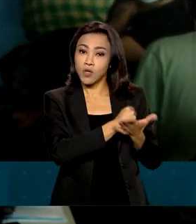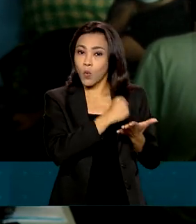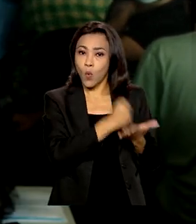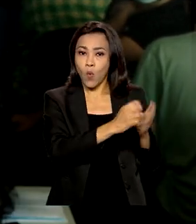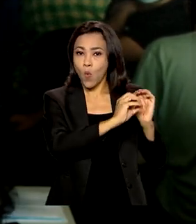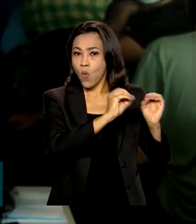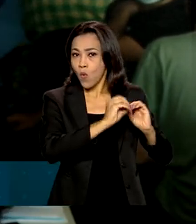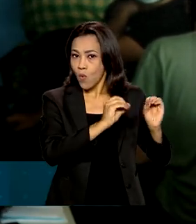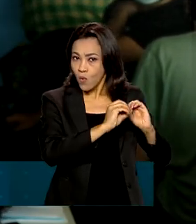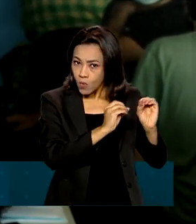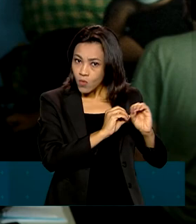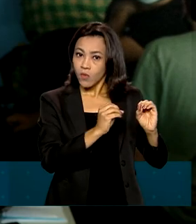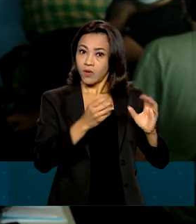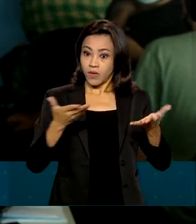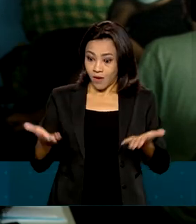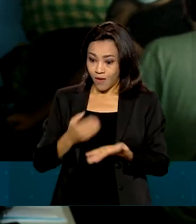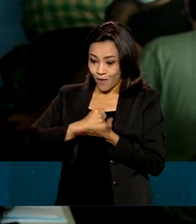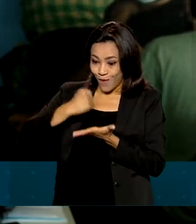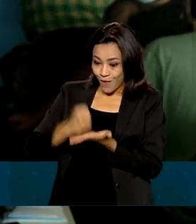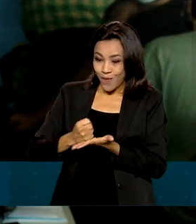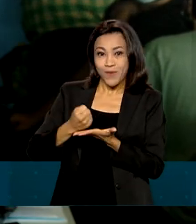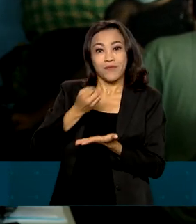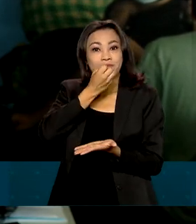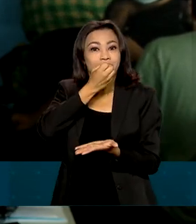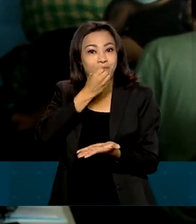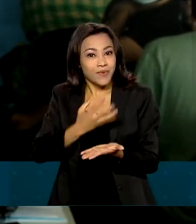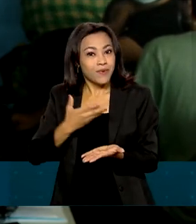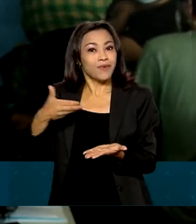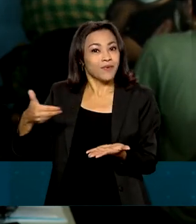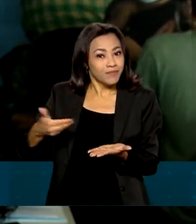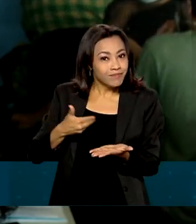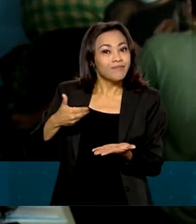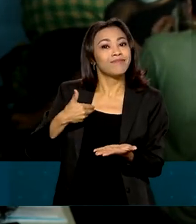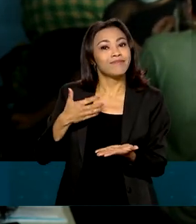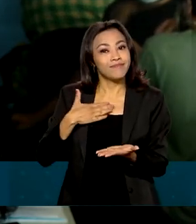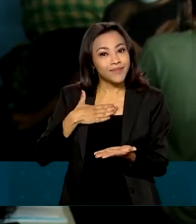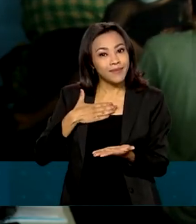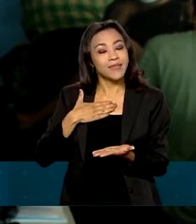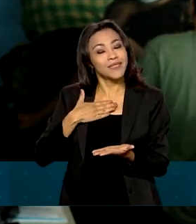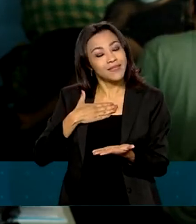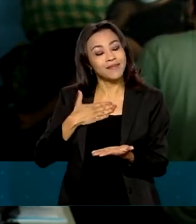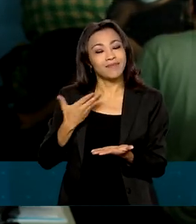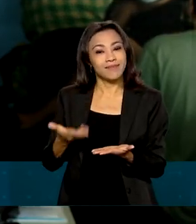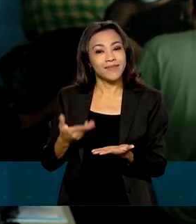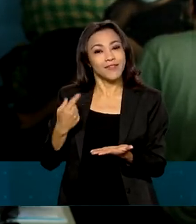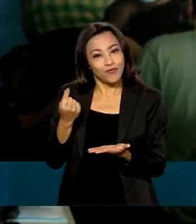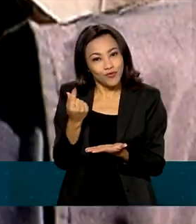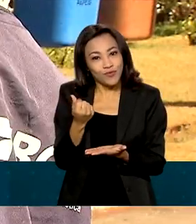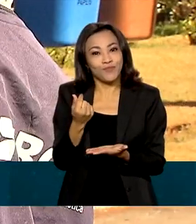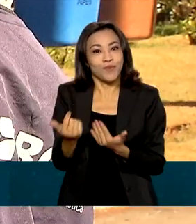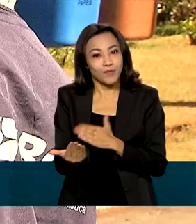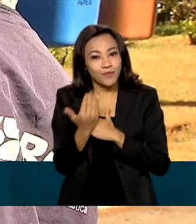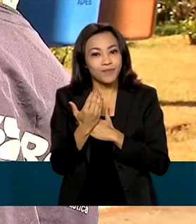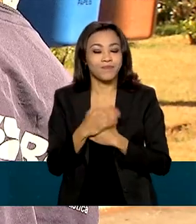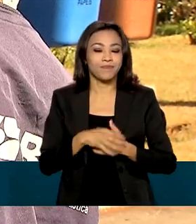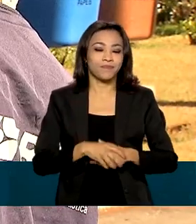e para mim, com certeza, veio a calhar também como uma opção financeira.